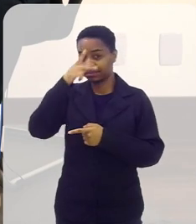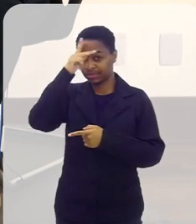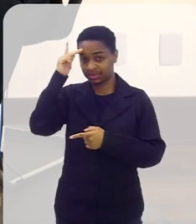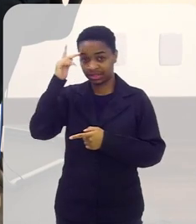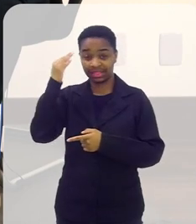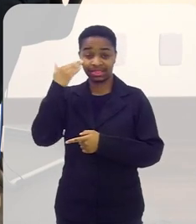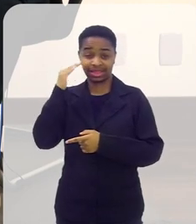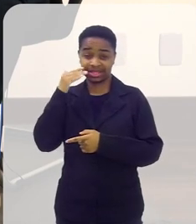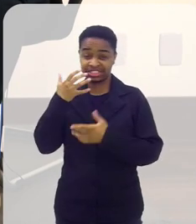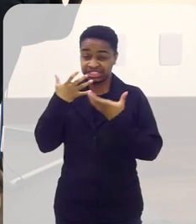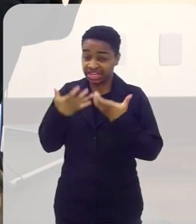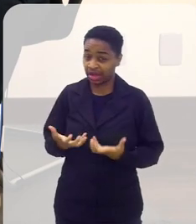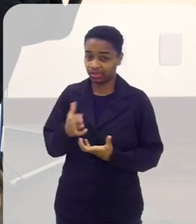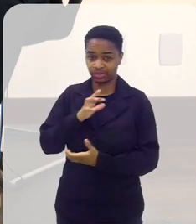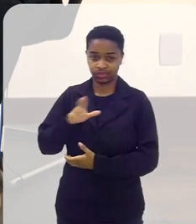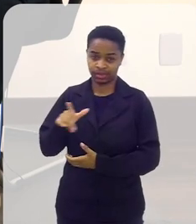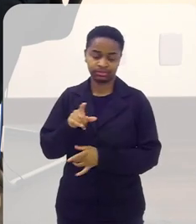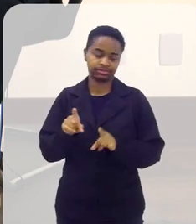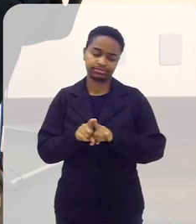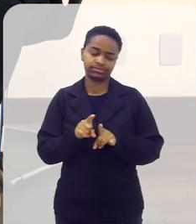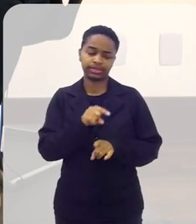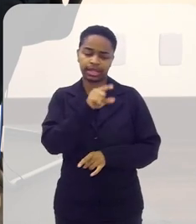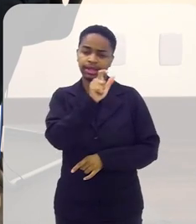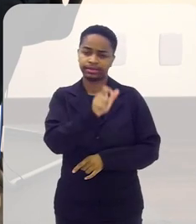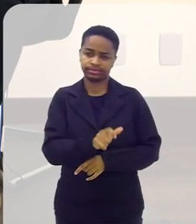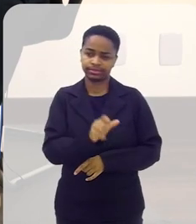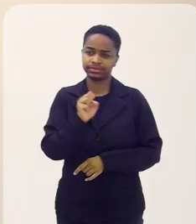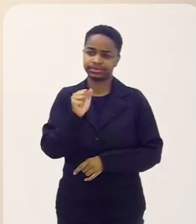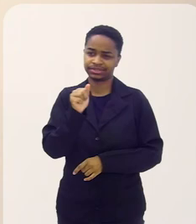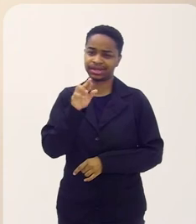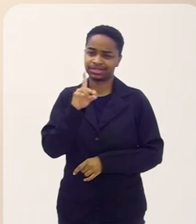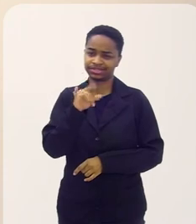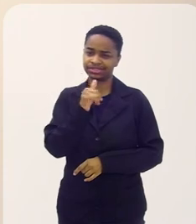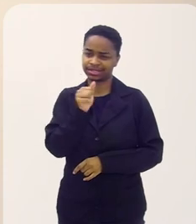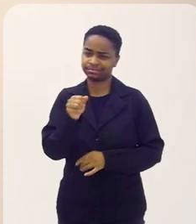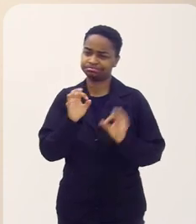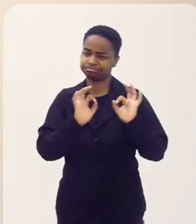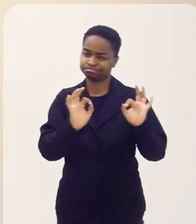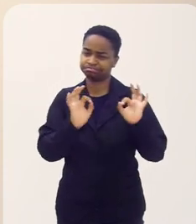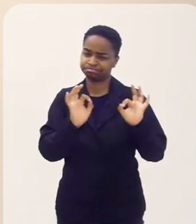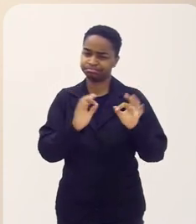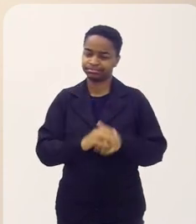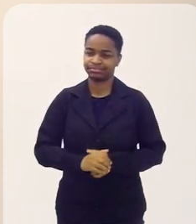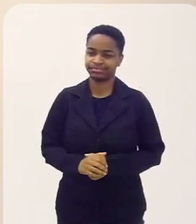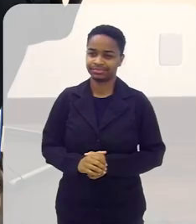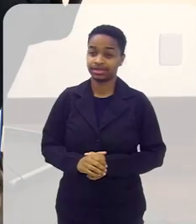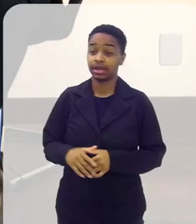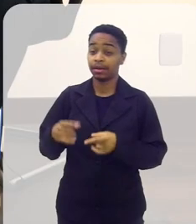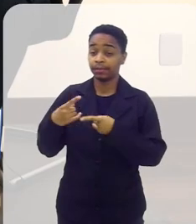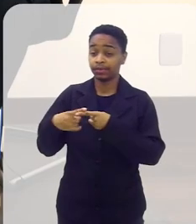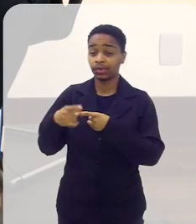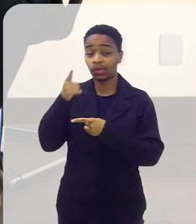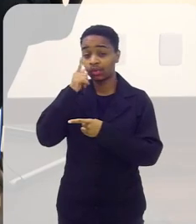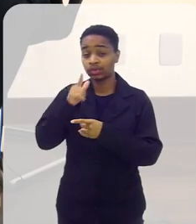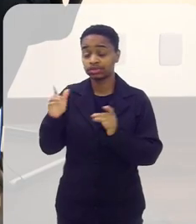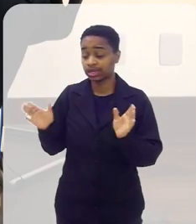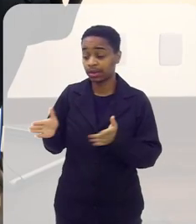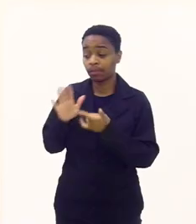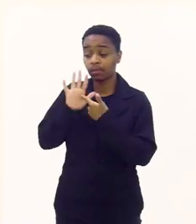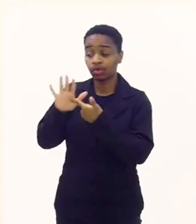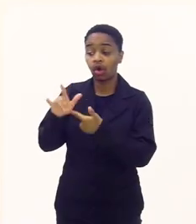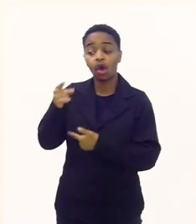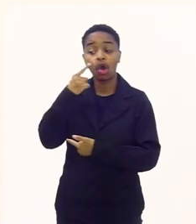que ai as pessoas vão entender que de chato não tem nada o Sardinha é um promoter ele vai conseguir levar que